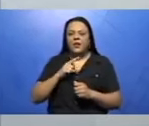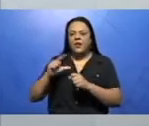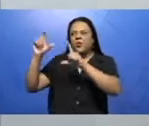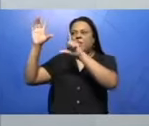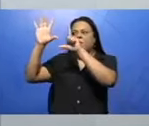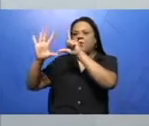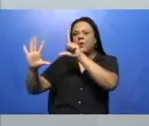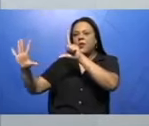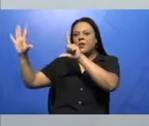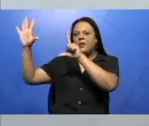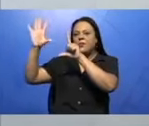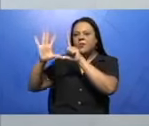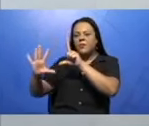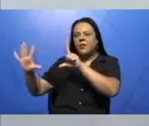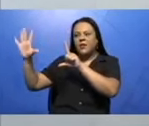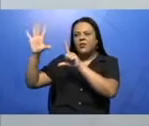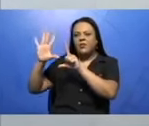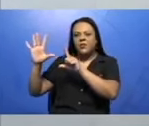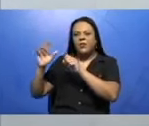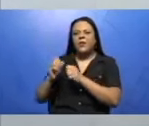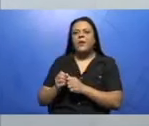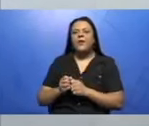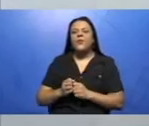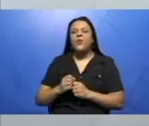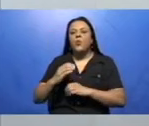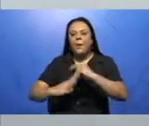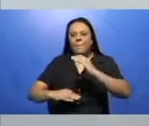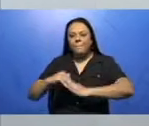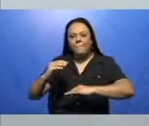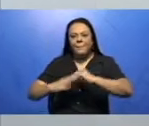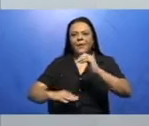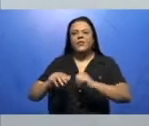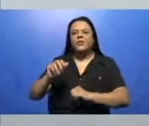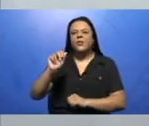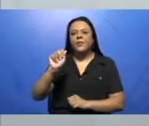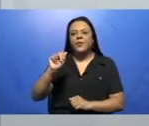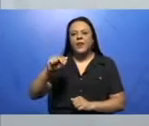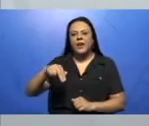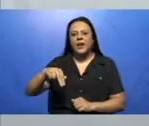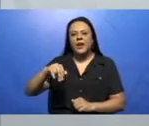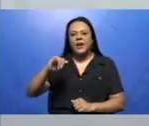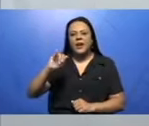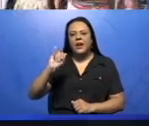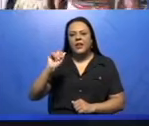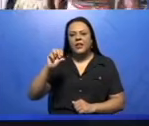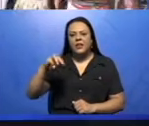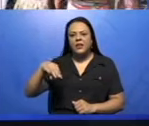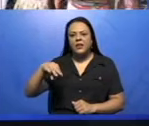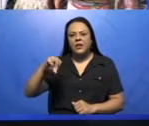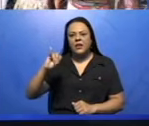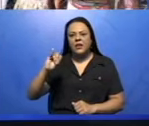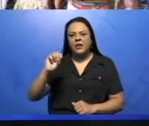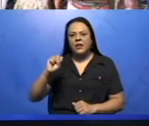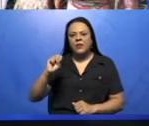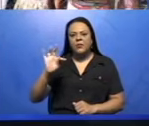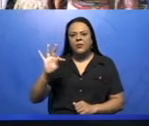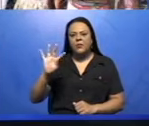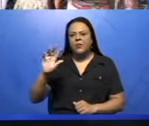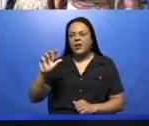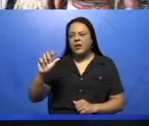culto de prática animista, só para a gente conhecer um pouco o diverso